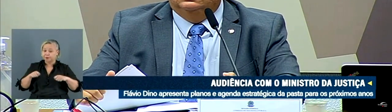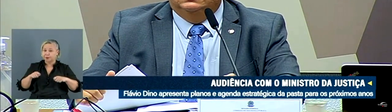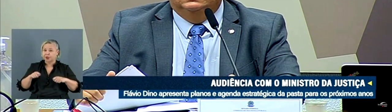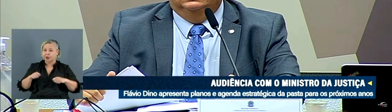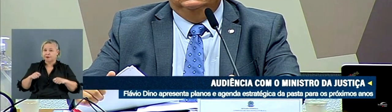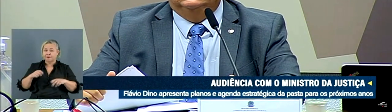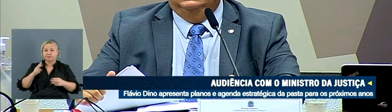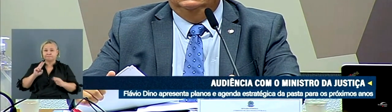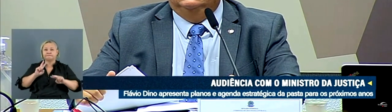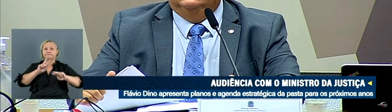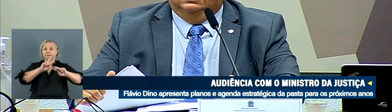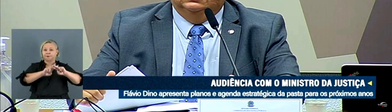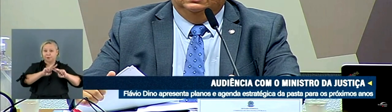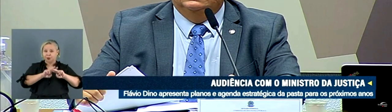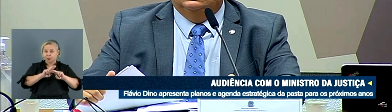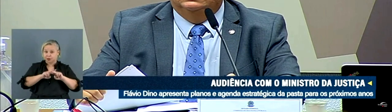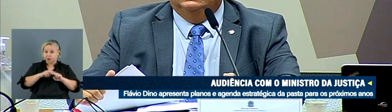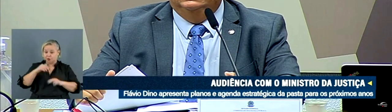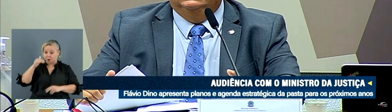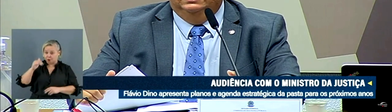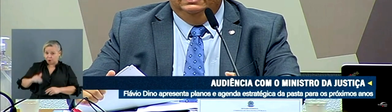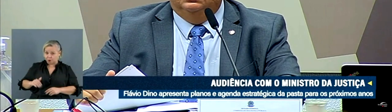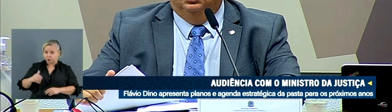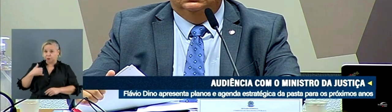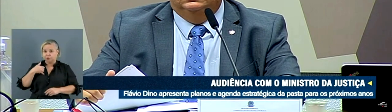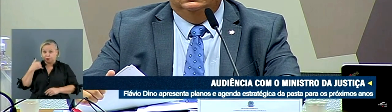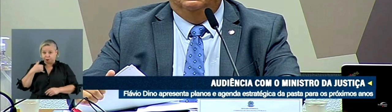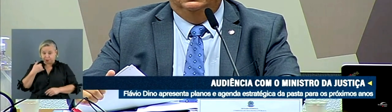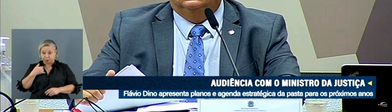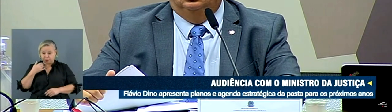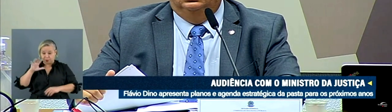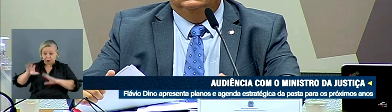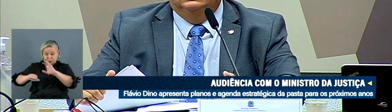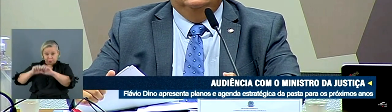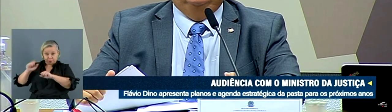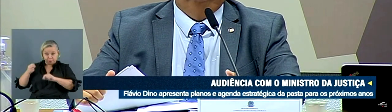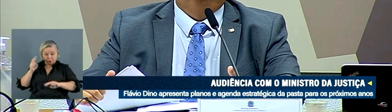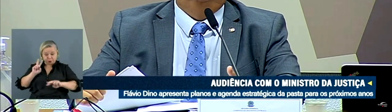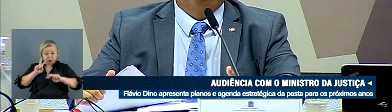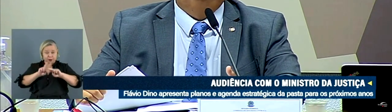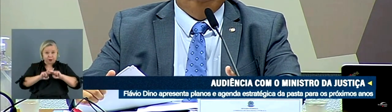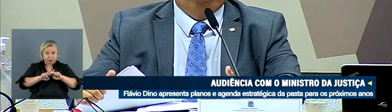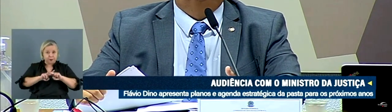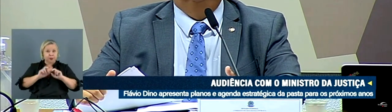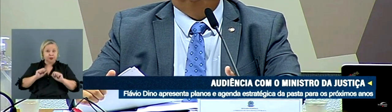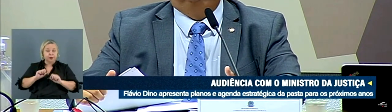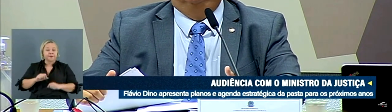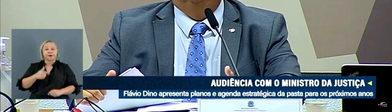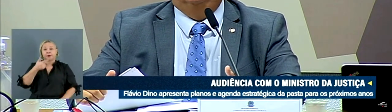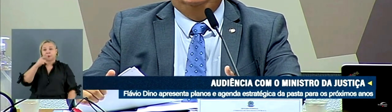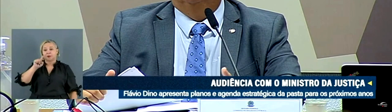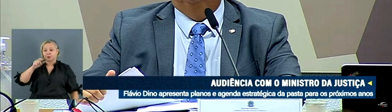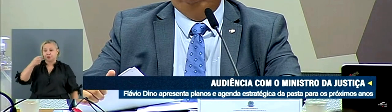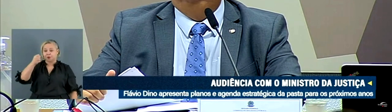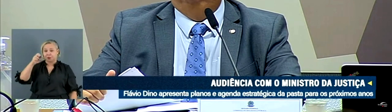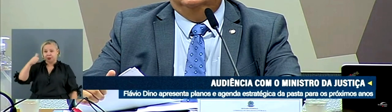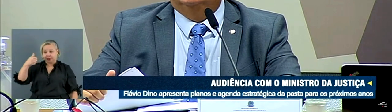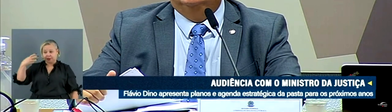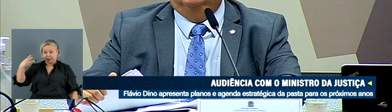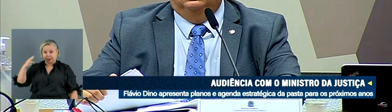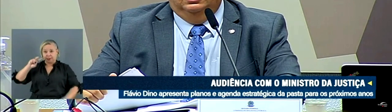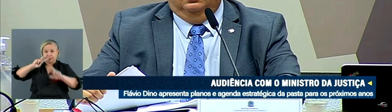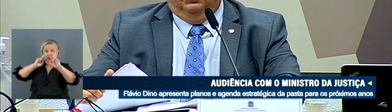363 buscas e apreensões. Temos 2.813 casos em